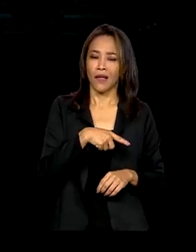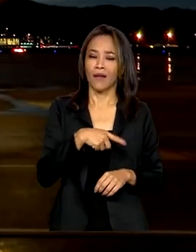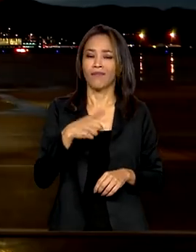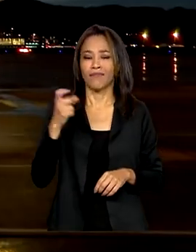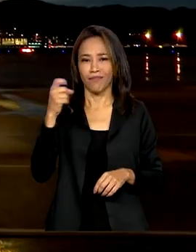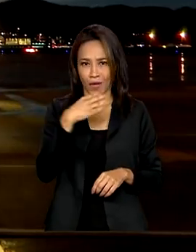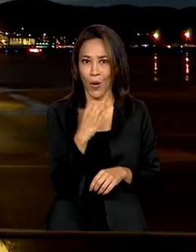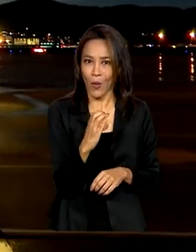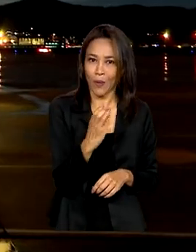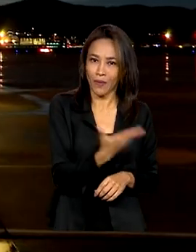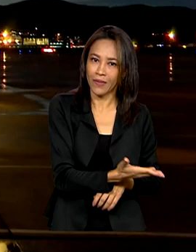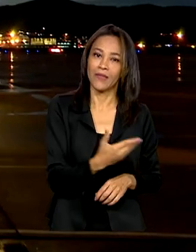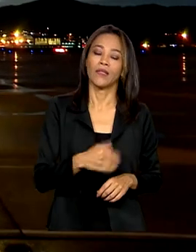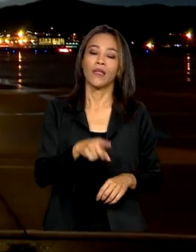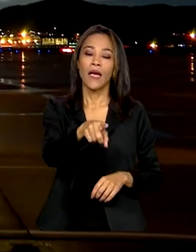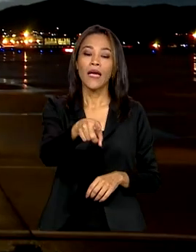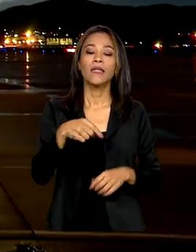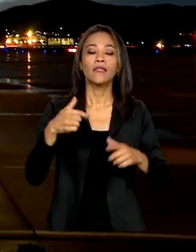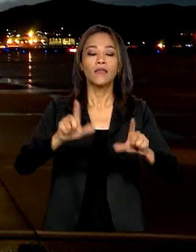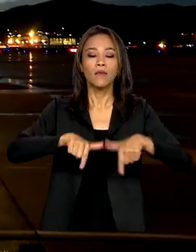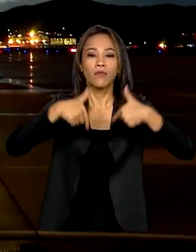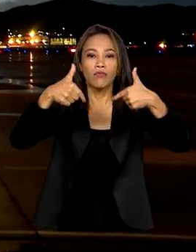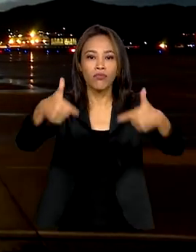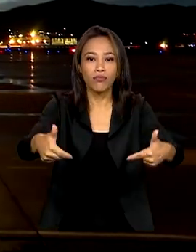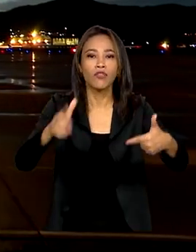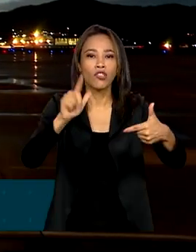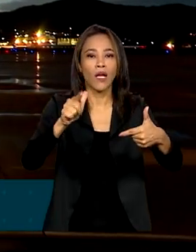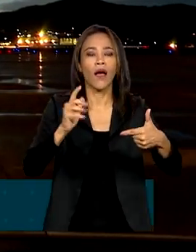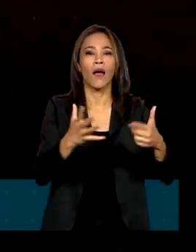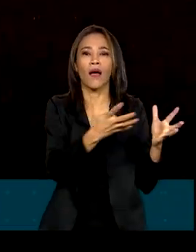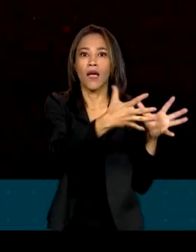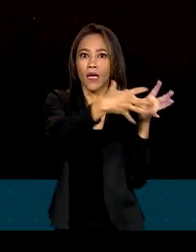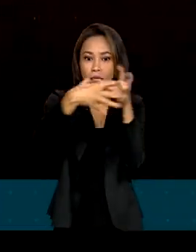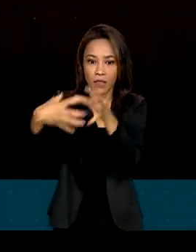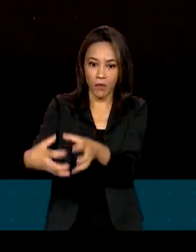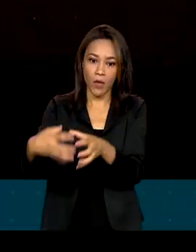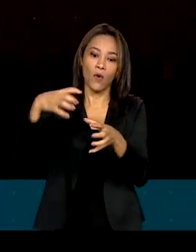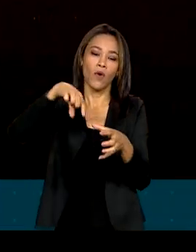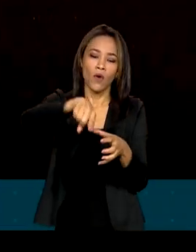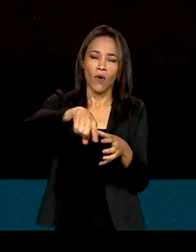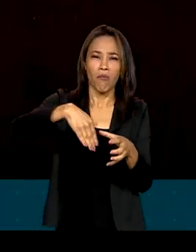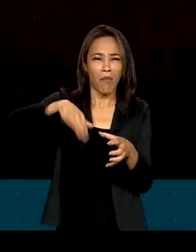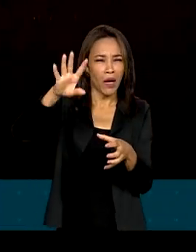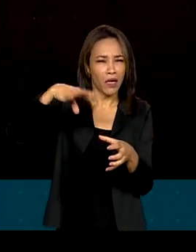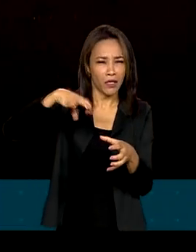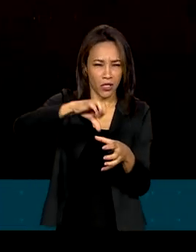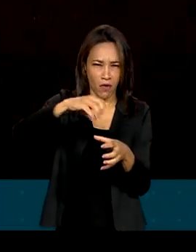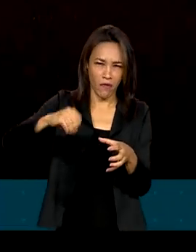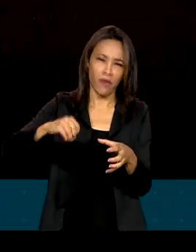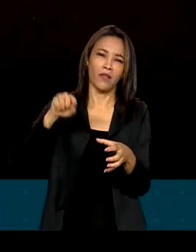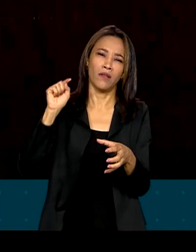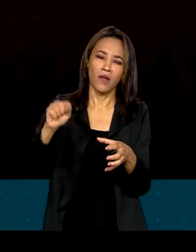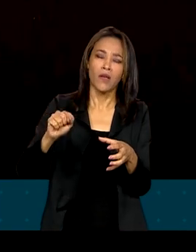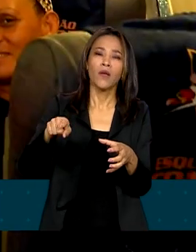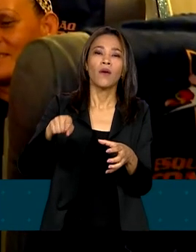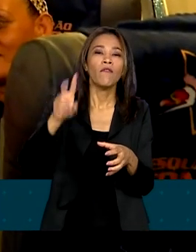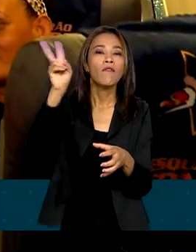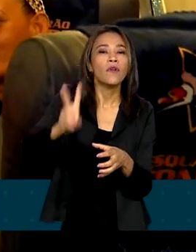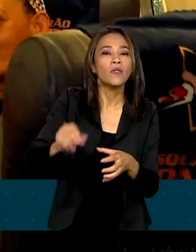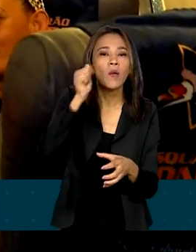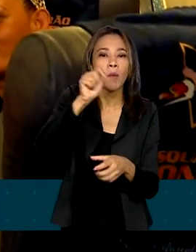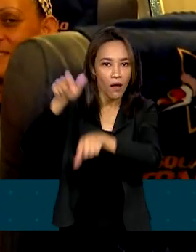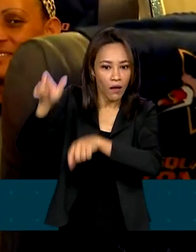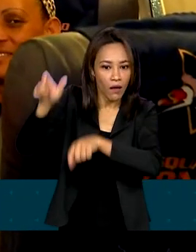A operação acolhida já recebeu quase 97 mil venezuelanos desde o começo do programa, em 2018,